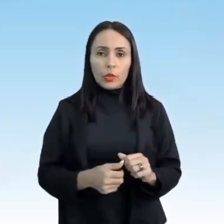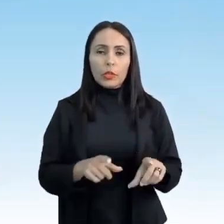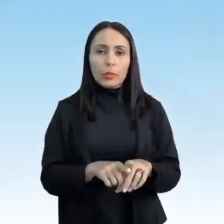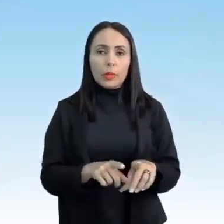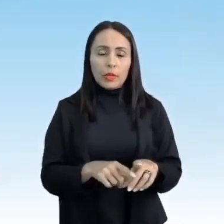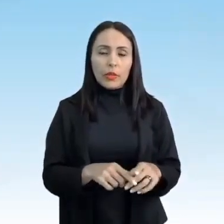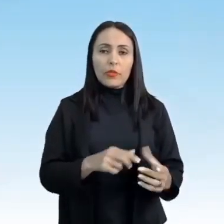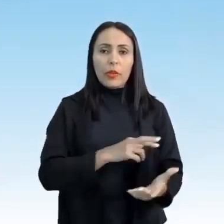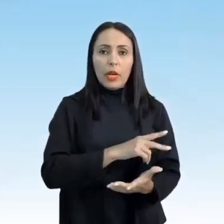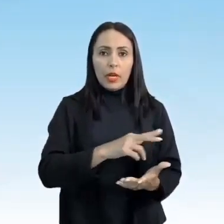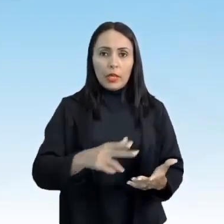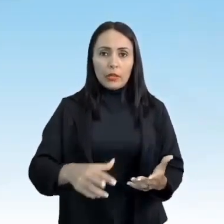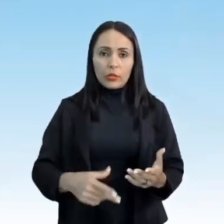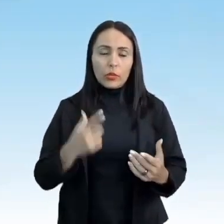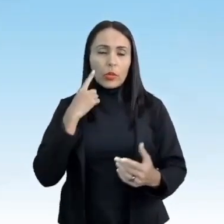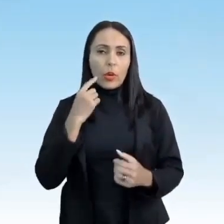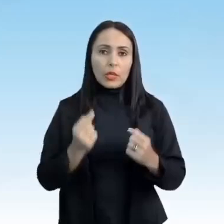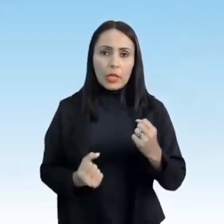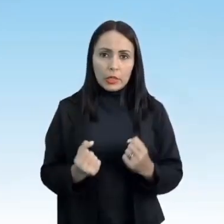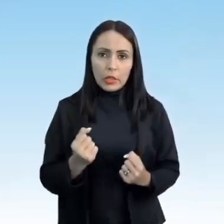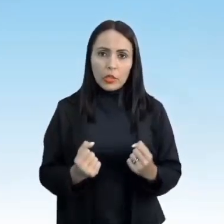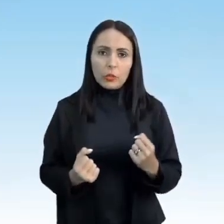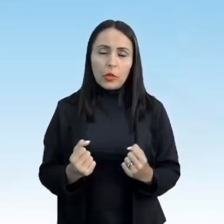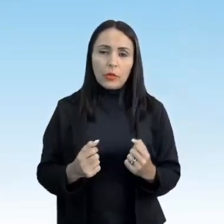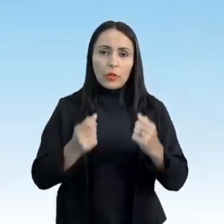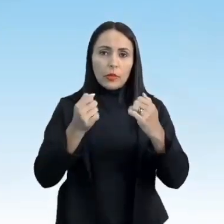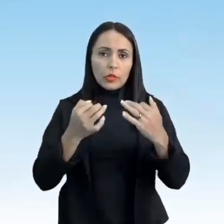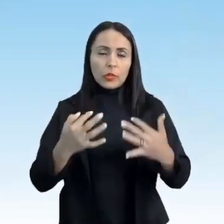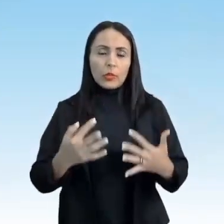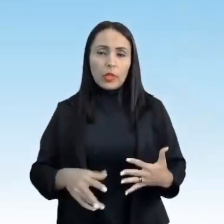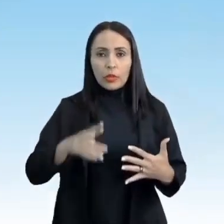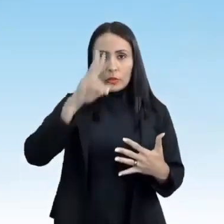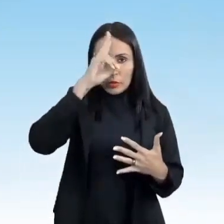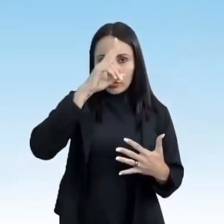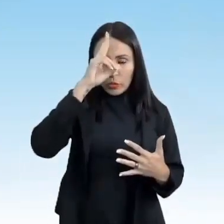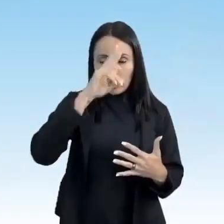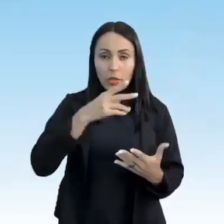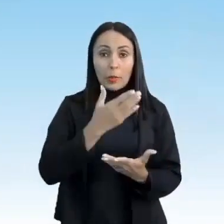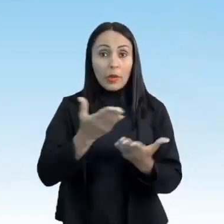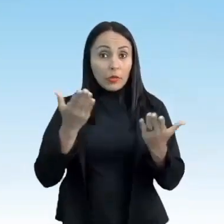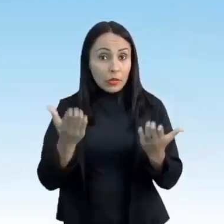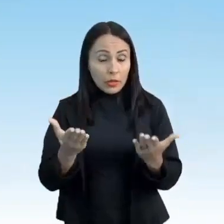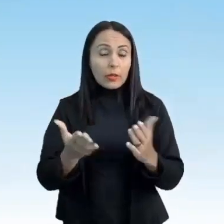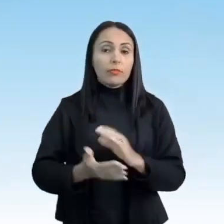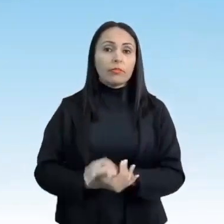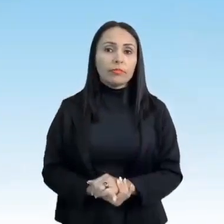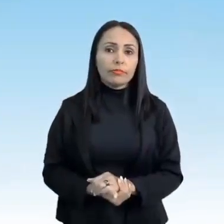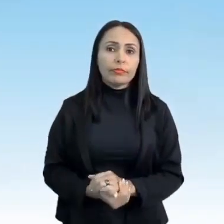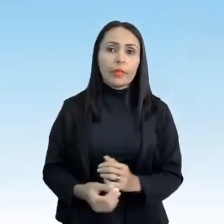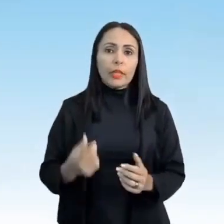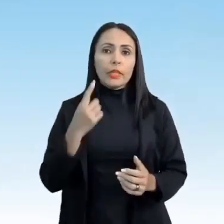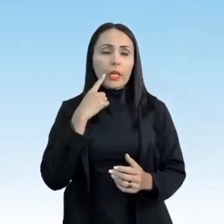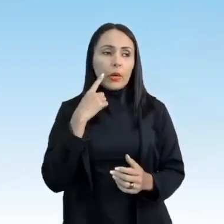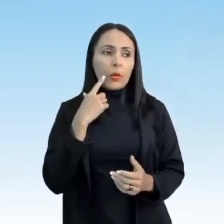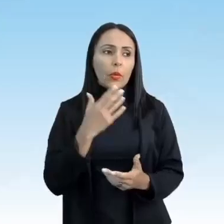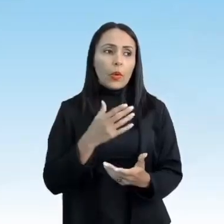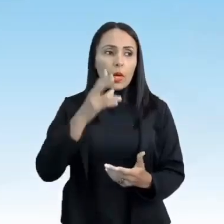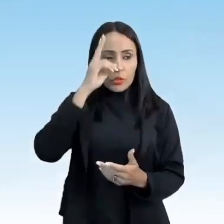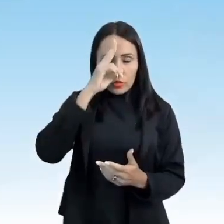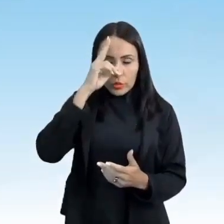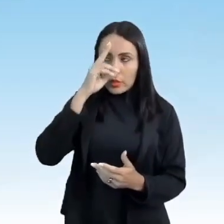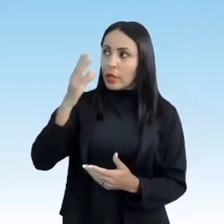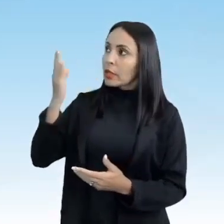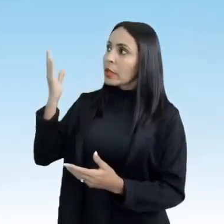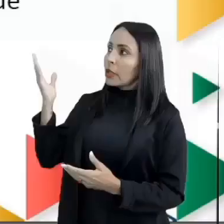muito o atletismo, né? A gente vai falar um pouco da história do atletismo pra vocês. A história do atletismo está